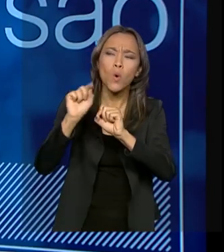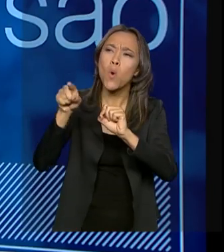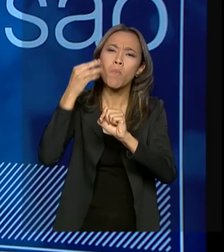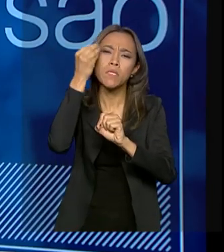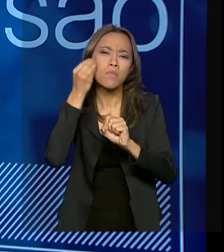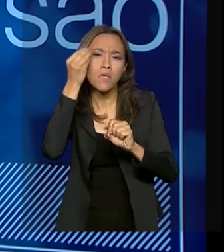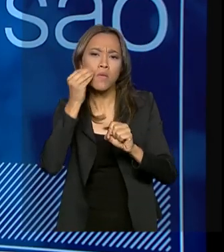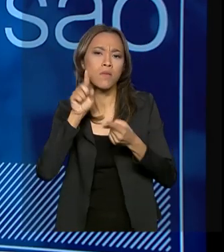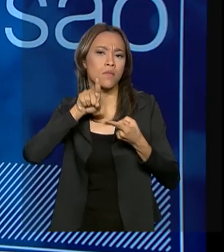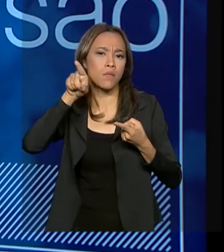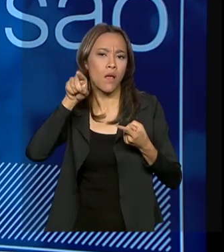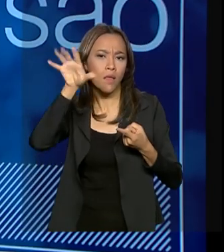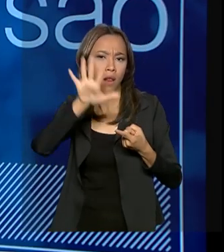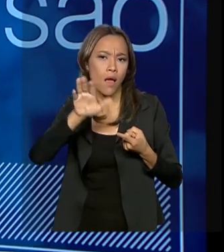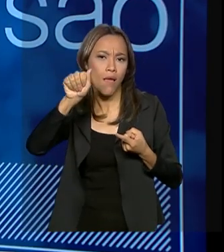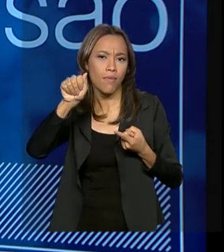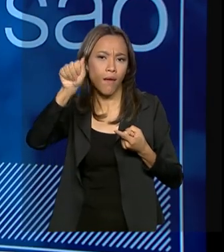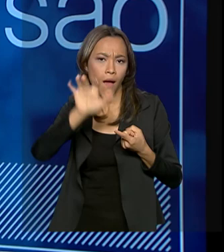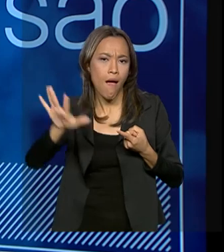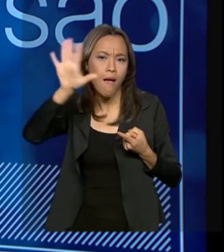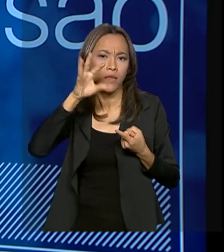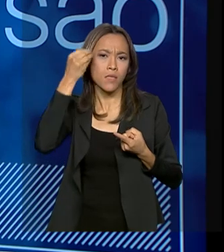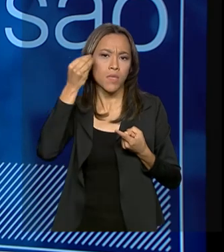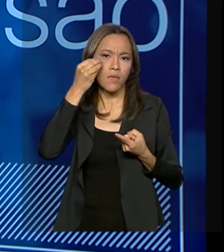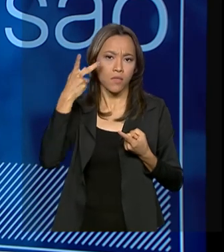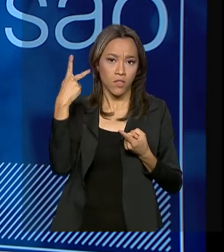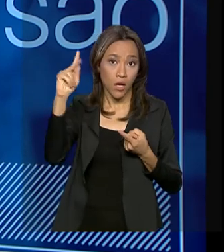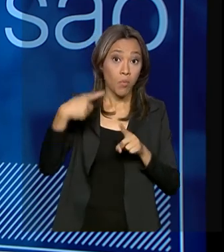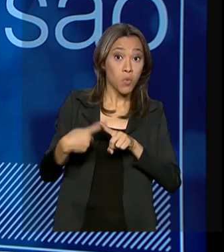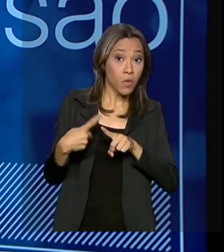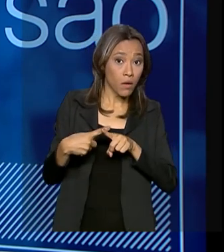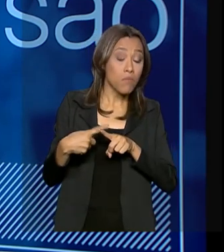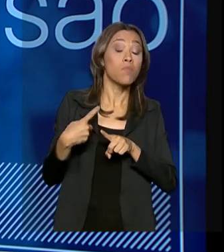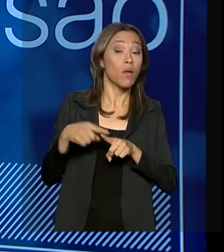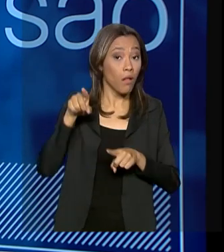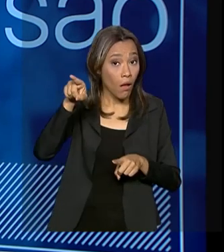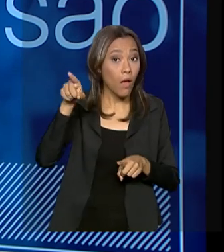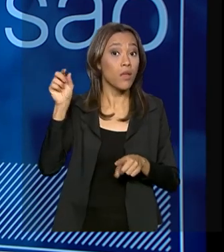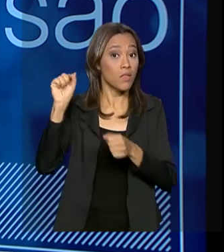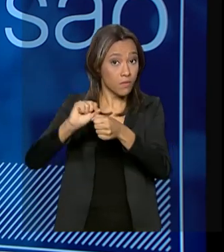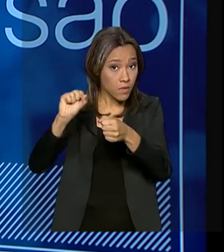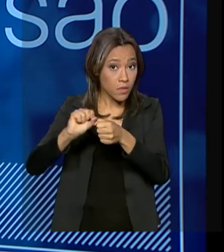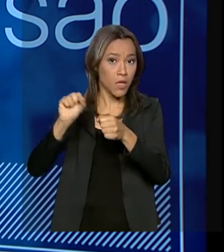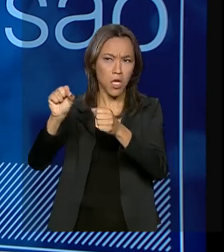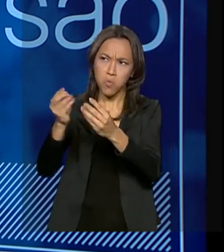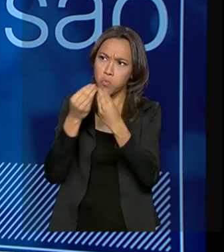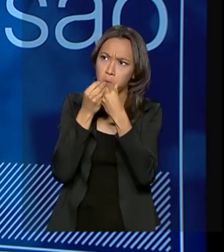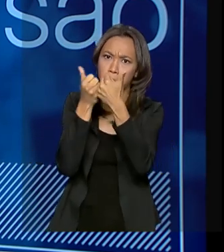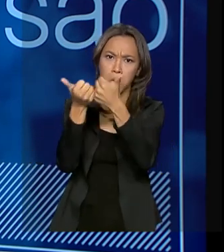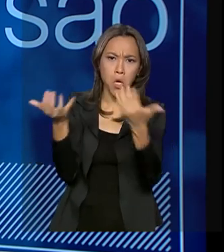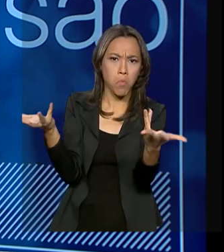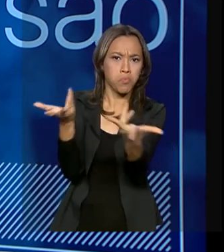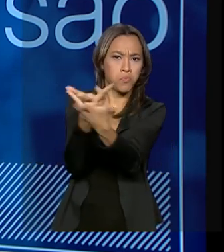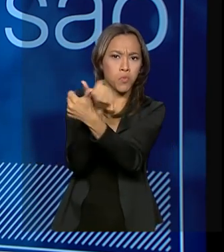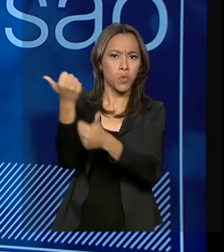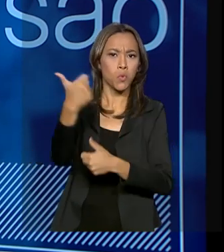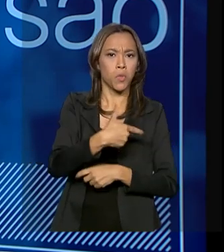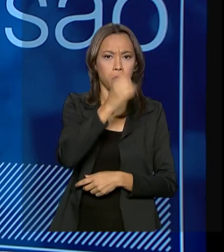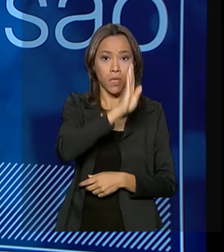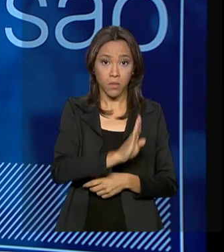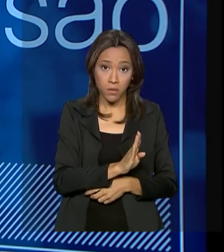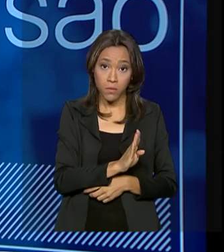microcrédito naquela região da Ásia. Por quê? Porque é uma região que fez isso de uma maneira muito mais eficiente que o Brasil.